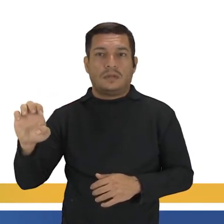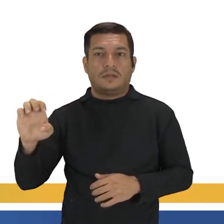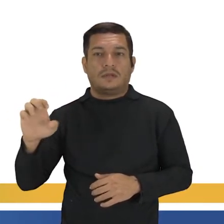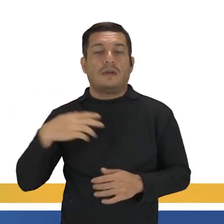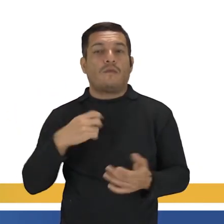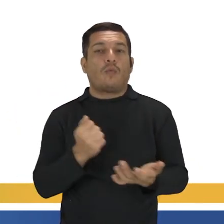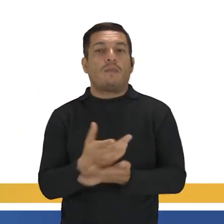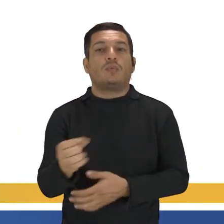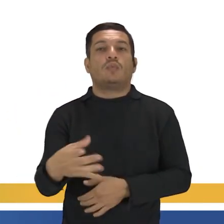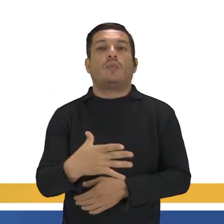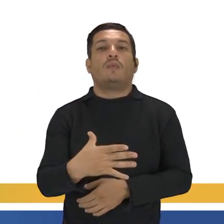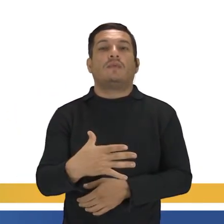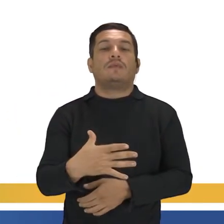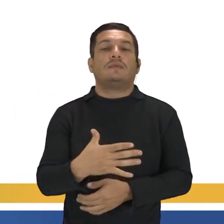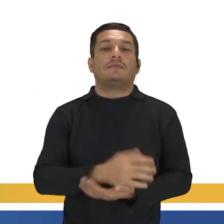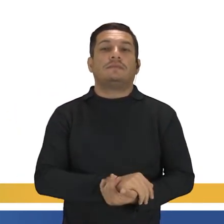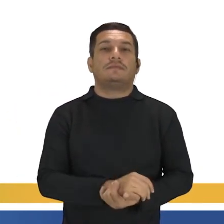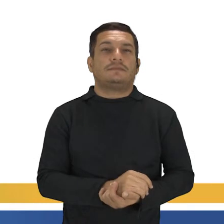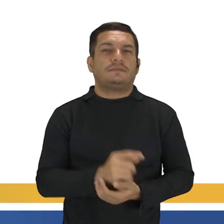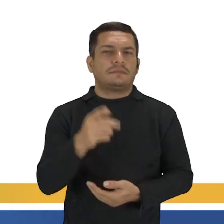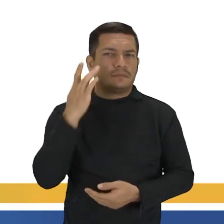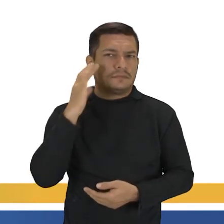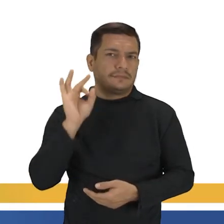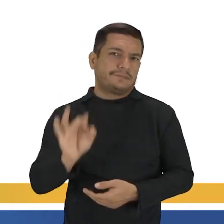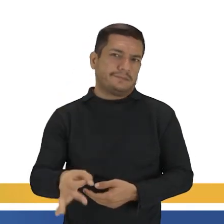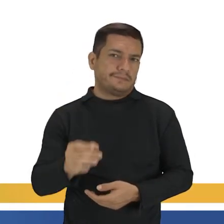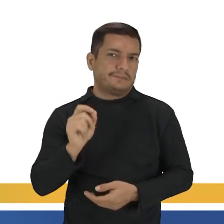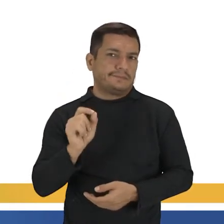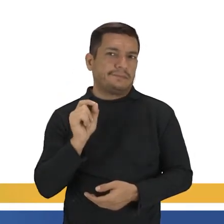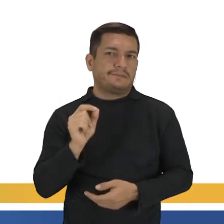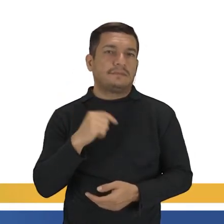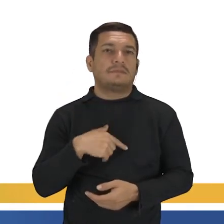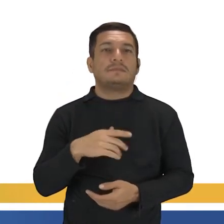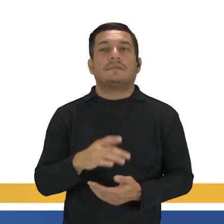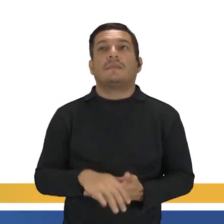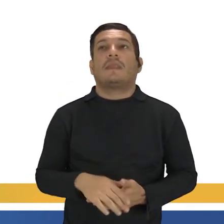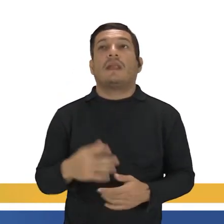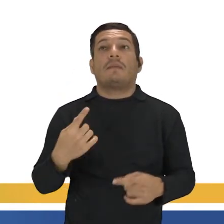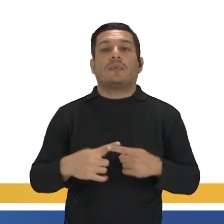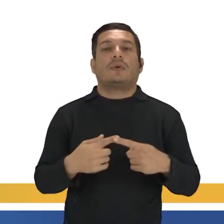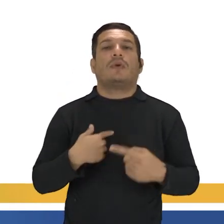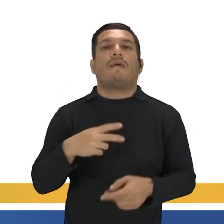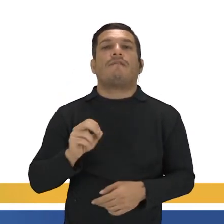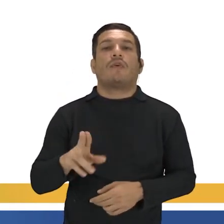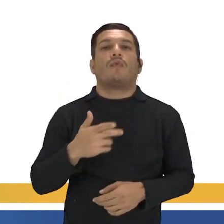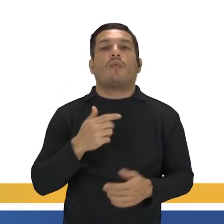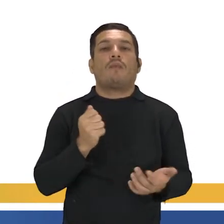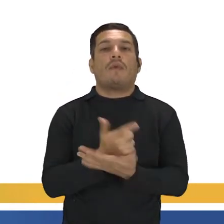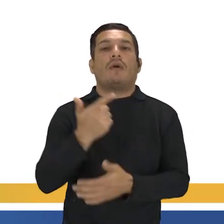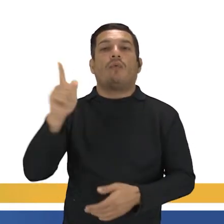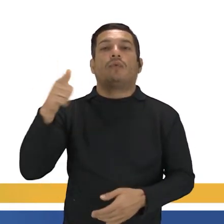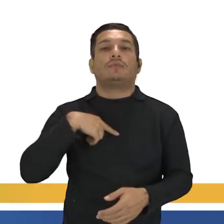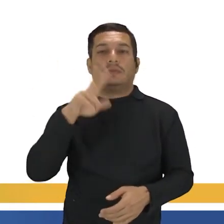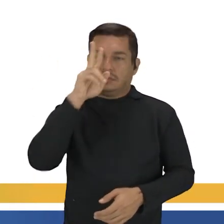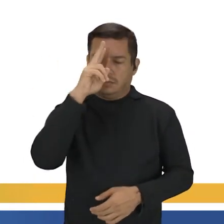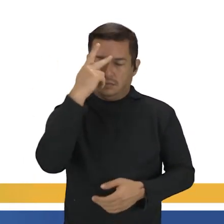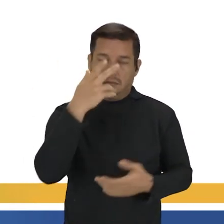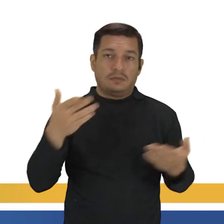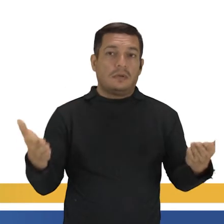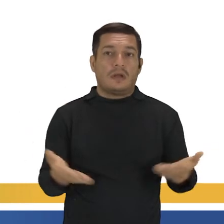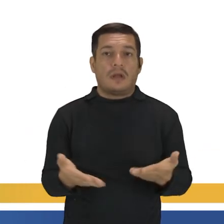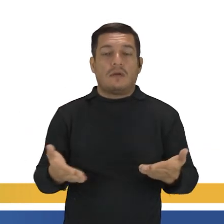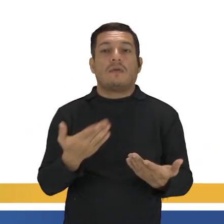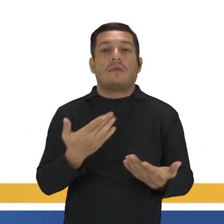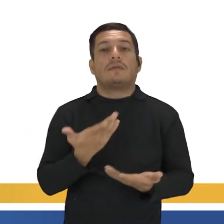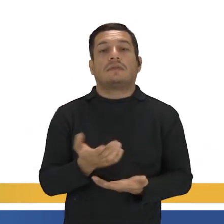você acha que tá, é certeza a pessoa dizer, não, porque eu vou comprar outro. Ou é uma decisão que ela acabou de tomar